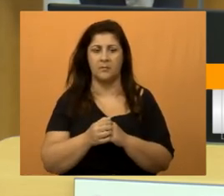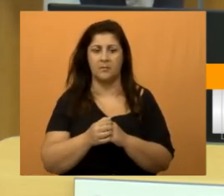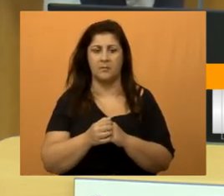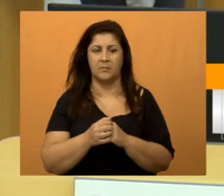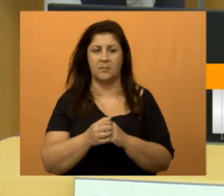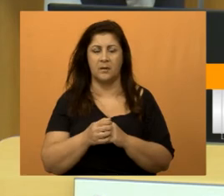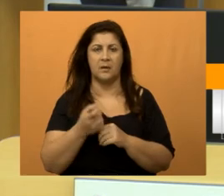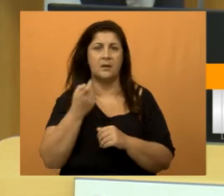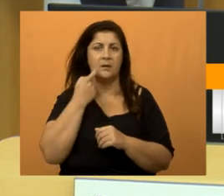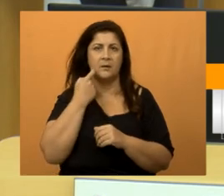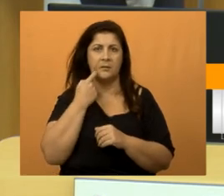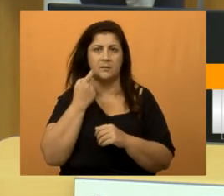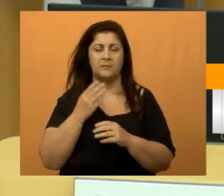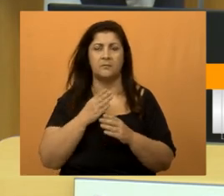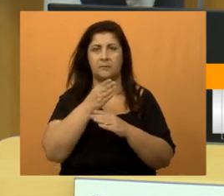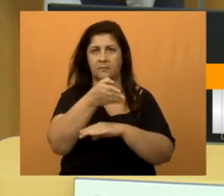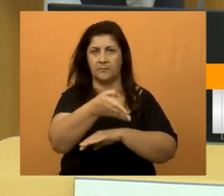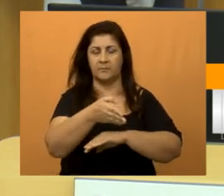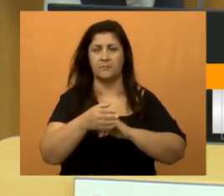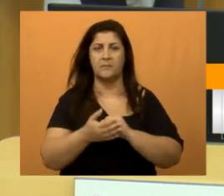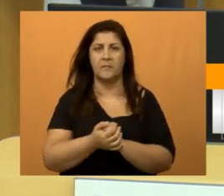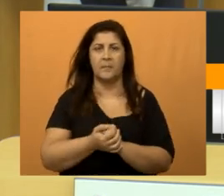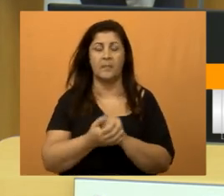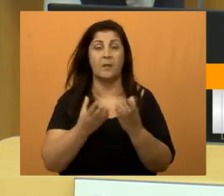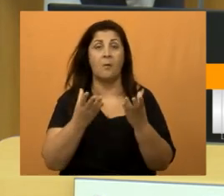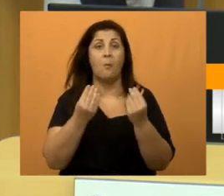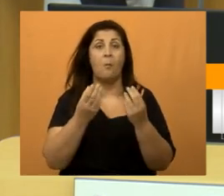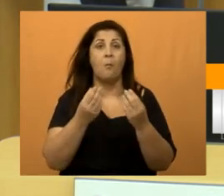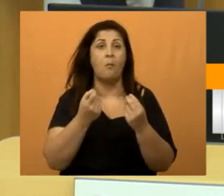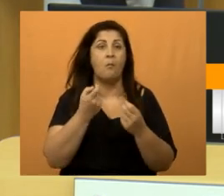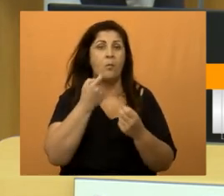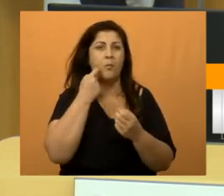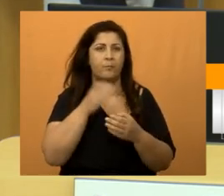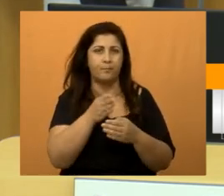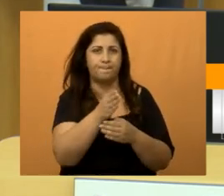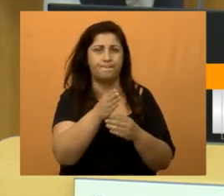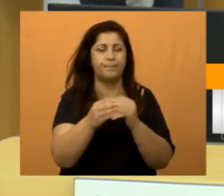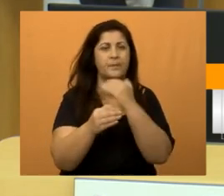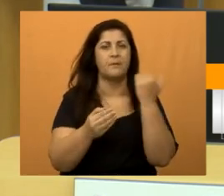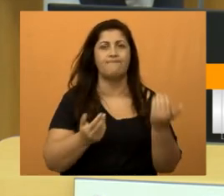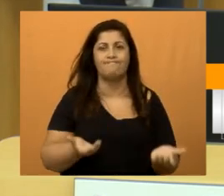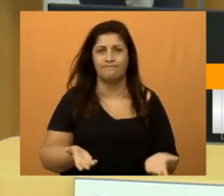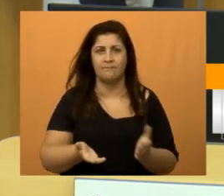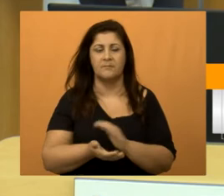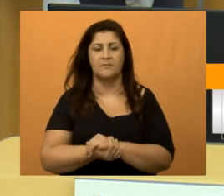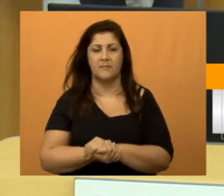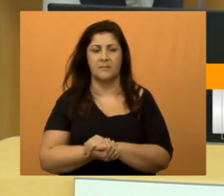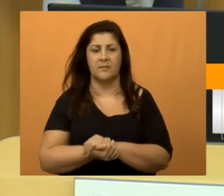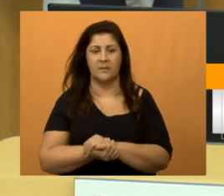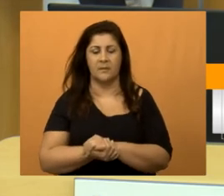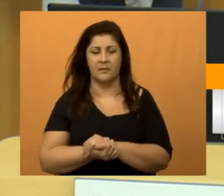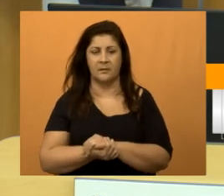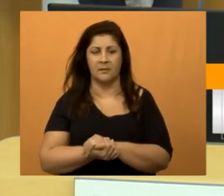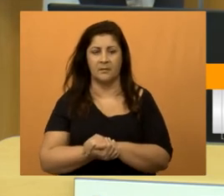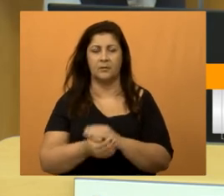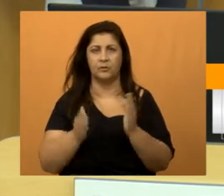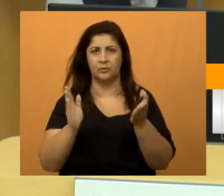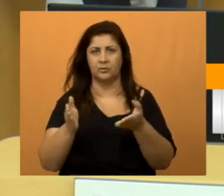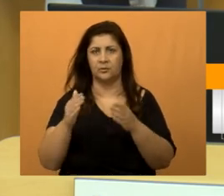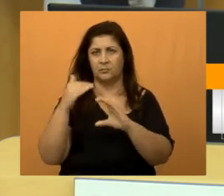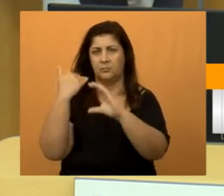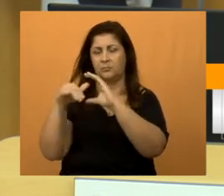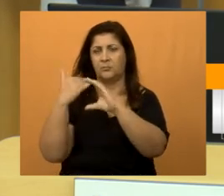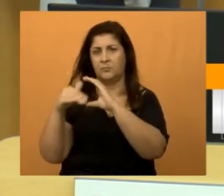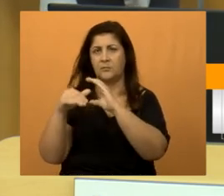na sexta-feira estive lá. É muito peixe que morreu ali. Já mandei o ofício para o SAI e também para a Secretaria do Meio Ambiente.